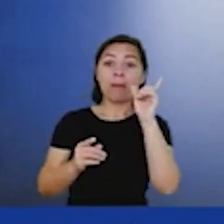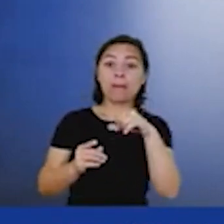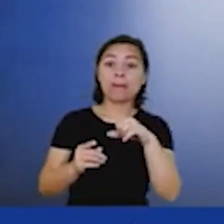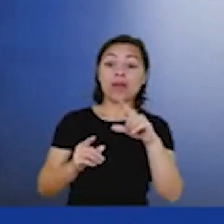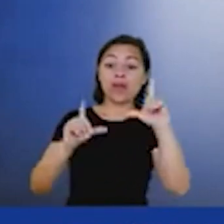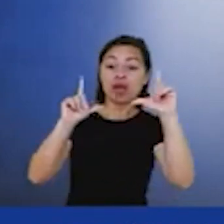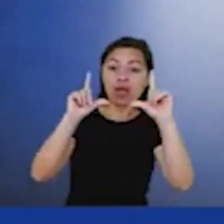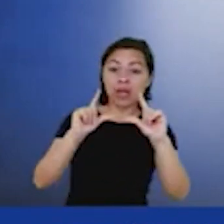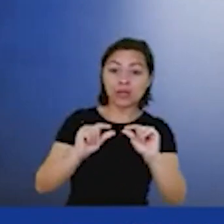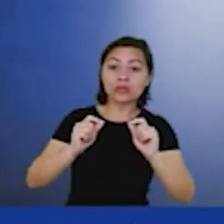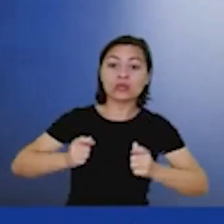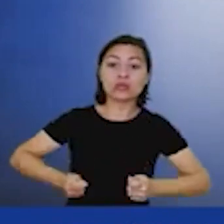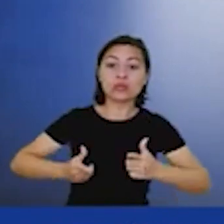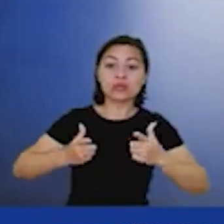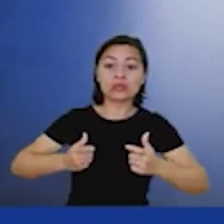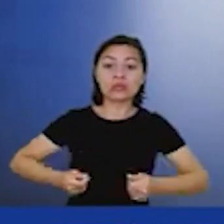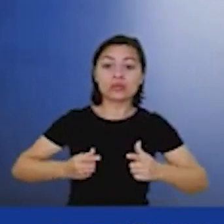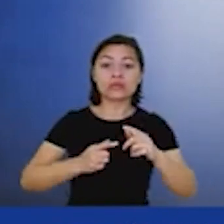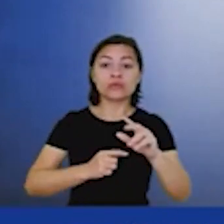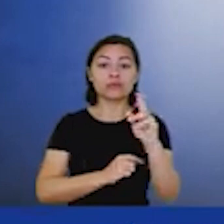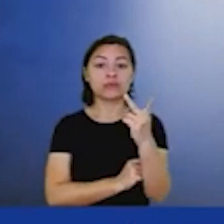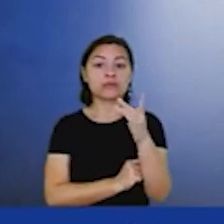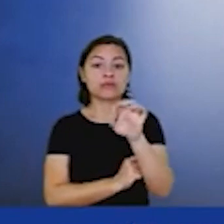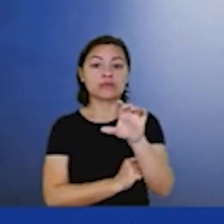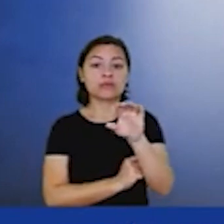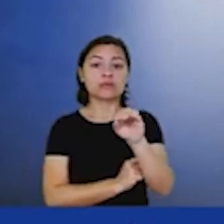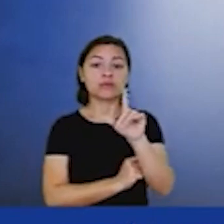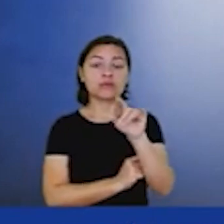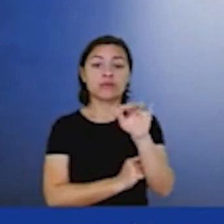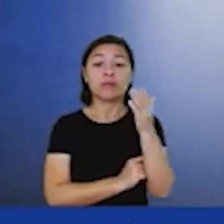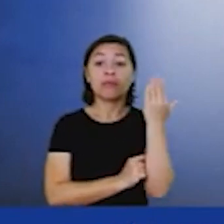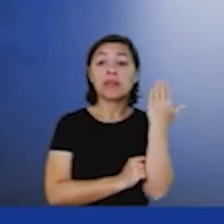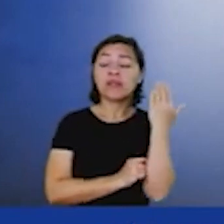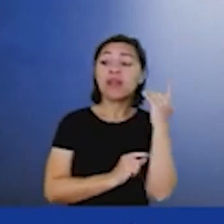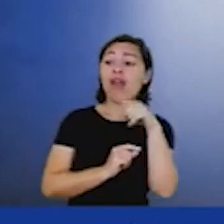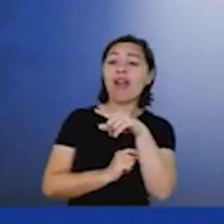redução de custos das óleas offshore no mundo era uma empresa de óleo e gás